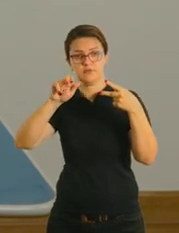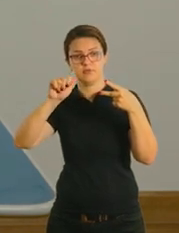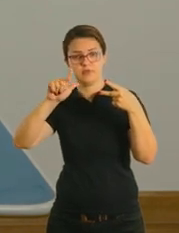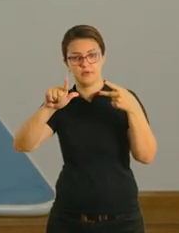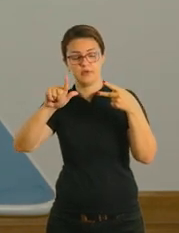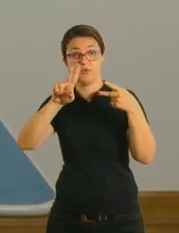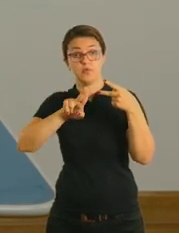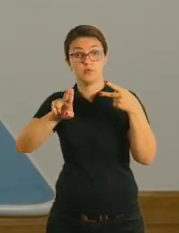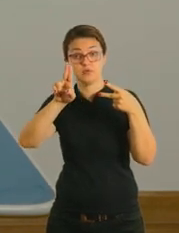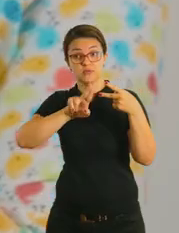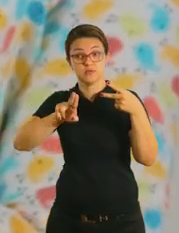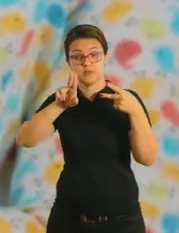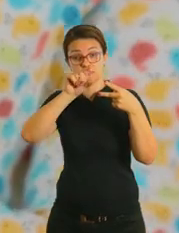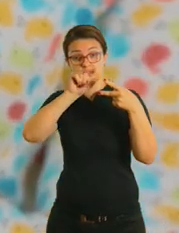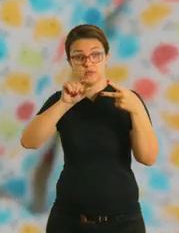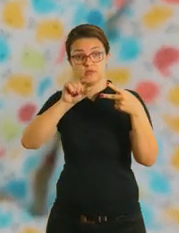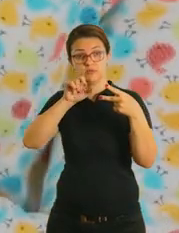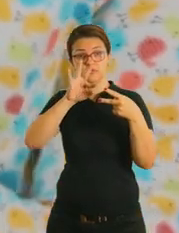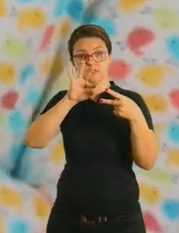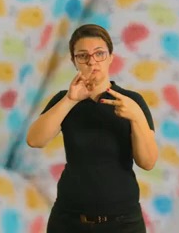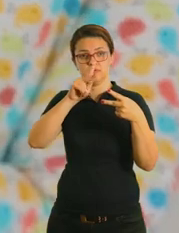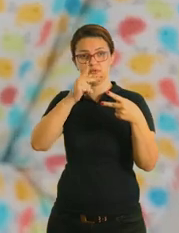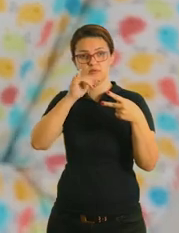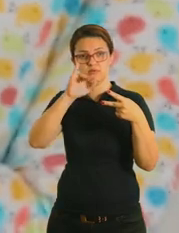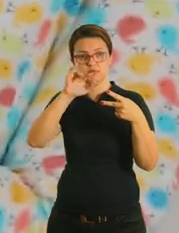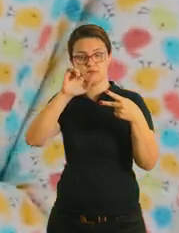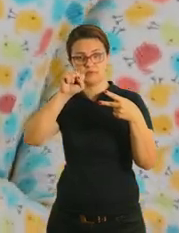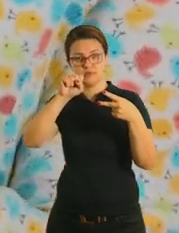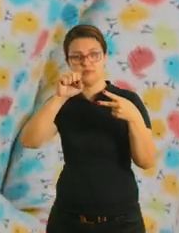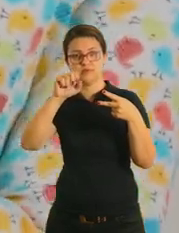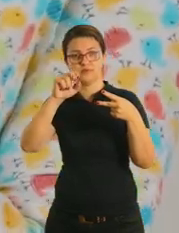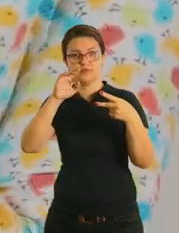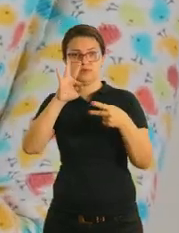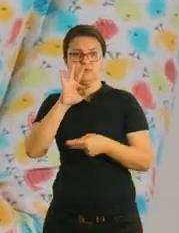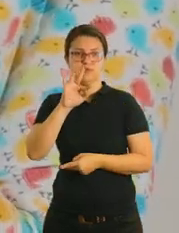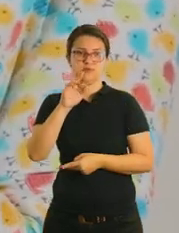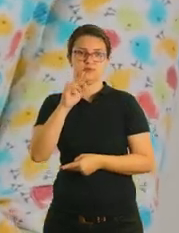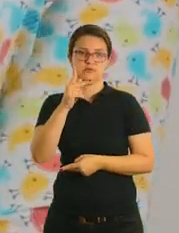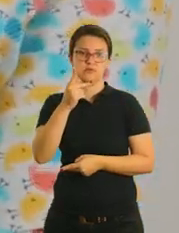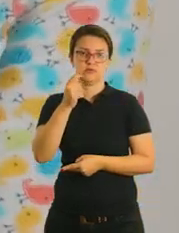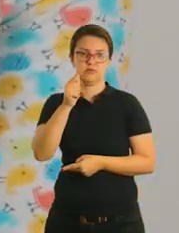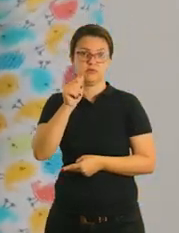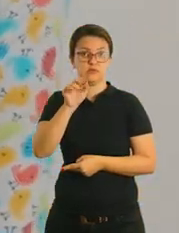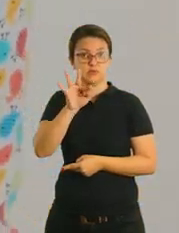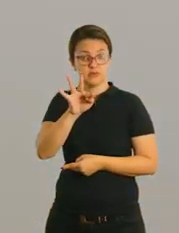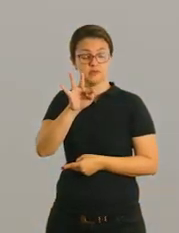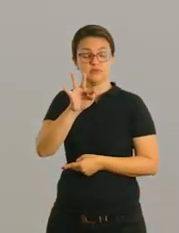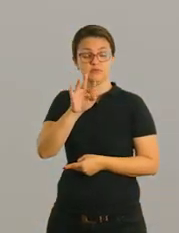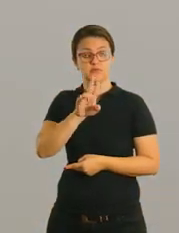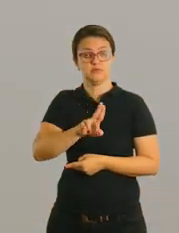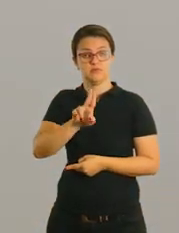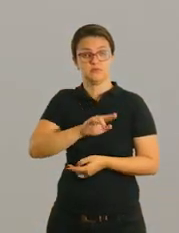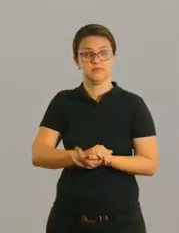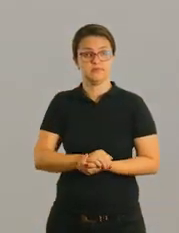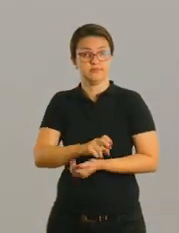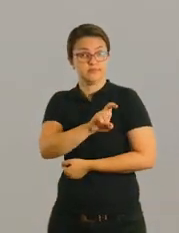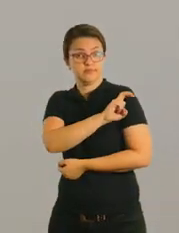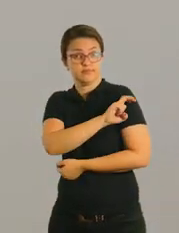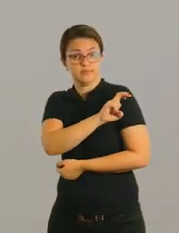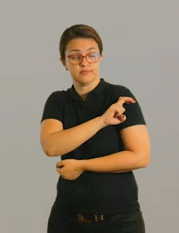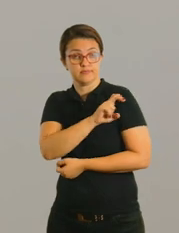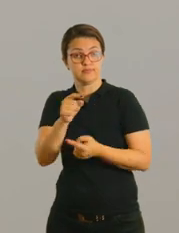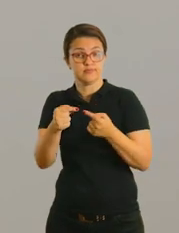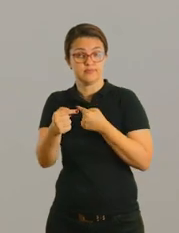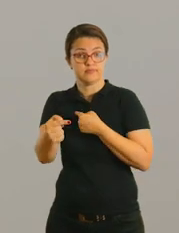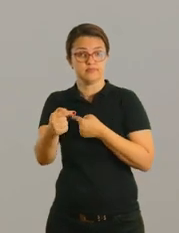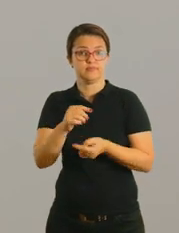só. Usando os pronomes this e that. E as atividades para